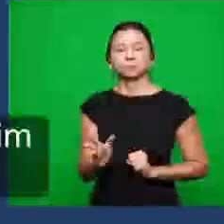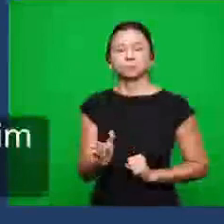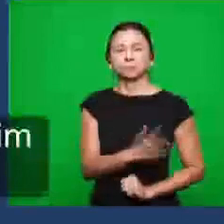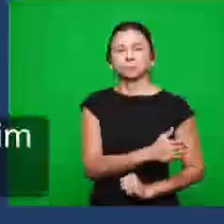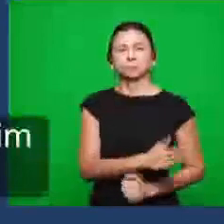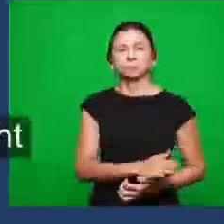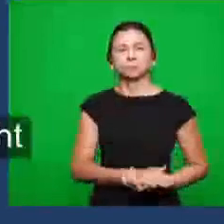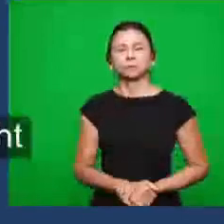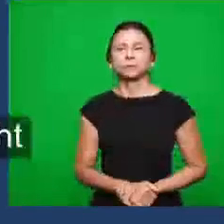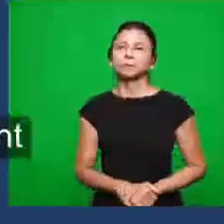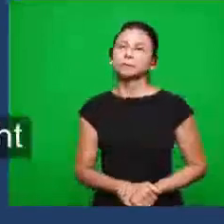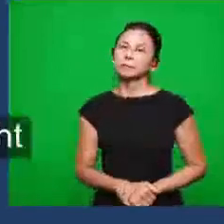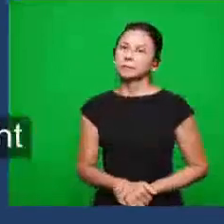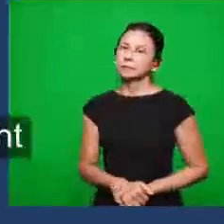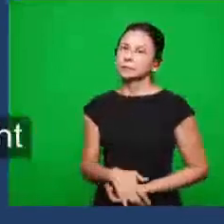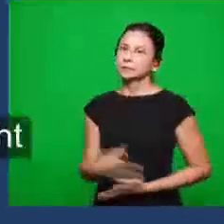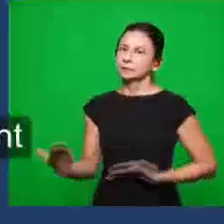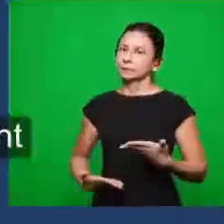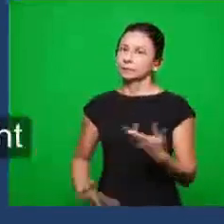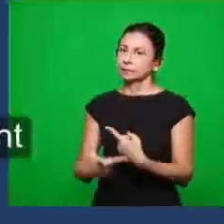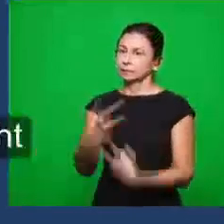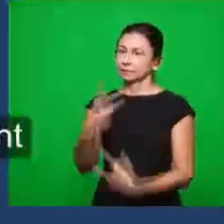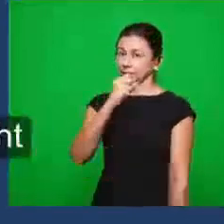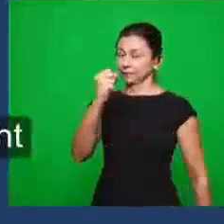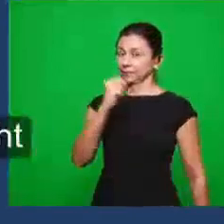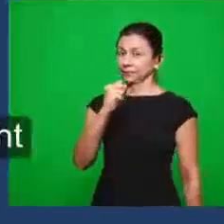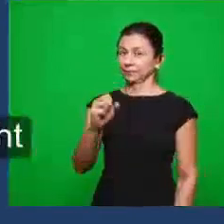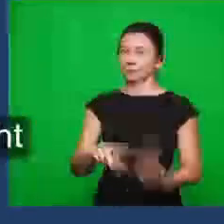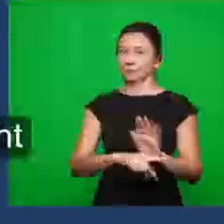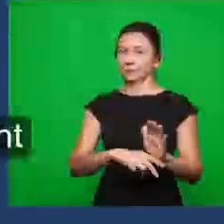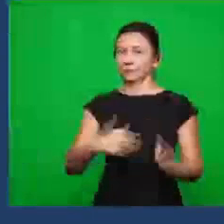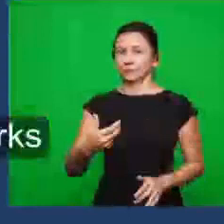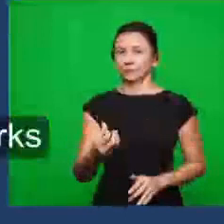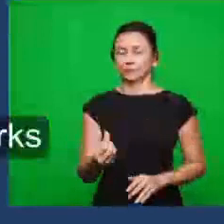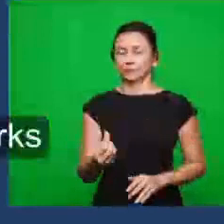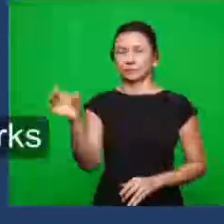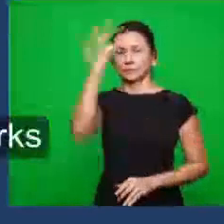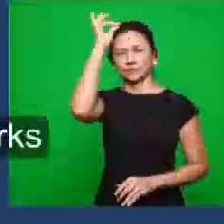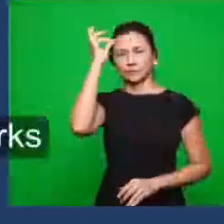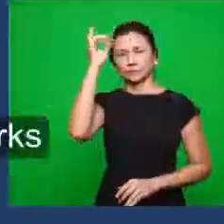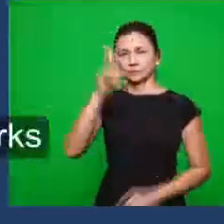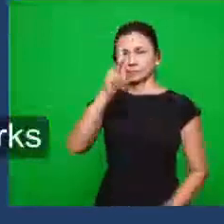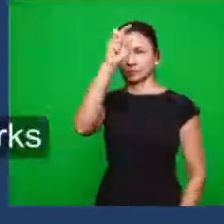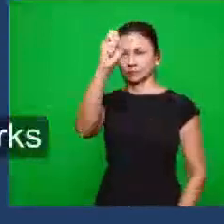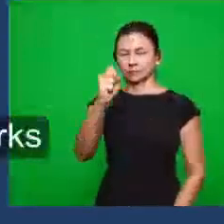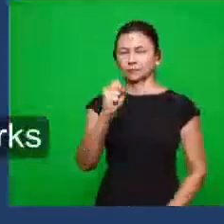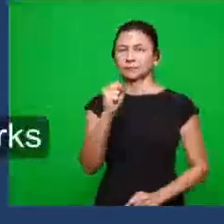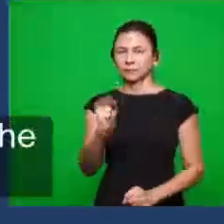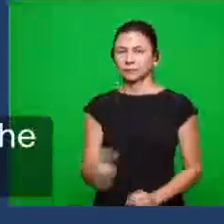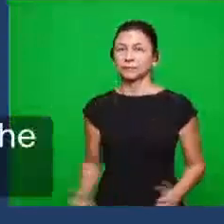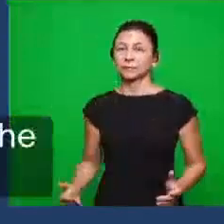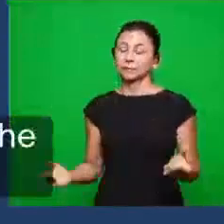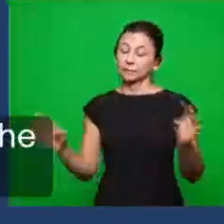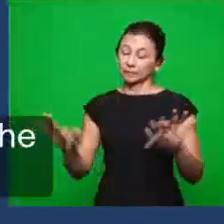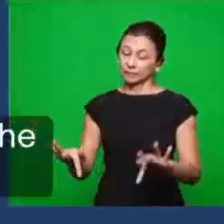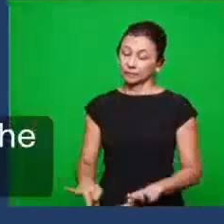seguinte... Ao que vencer... O versículo 26. Fala do Espírito de fortaleza. Ao que vencer e guardar até o fim